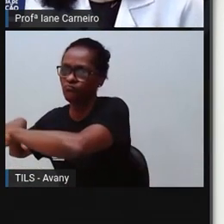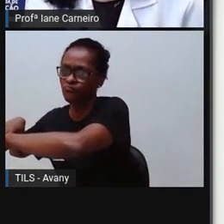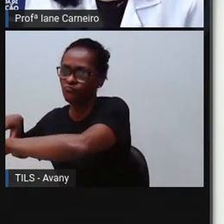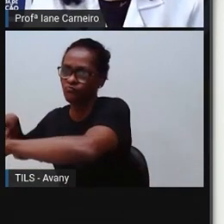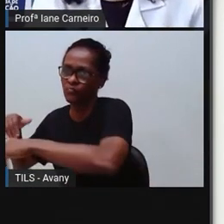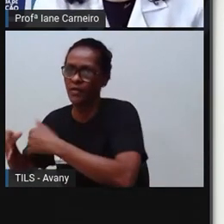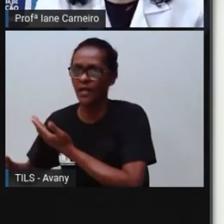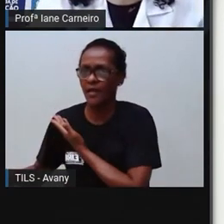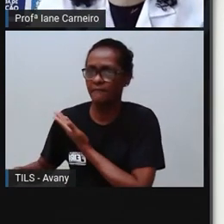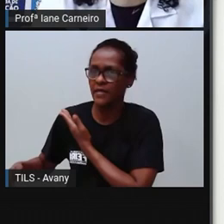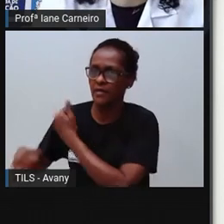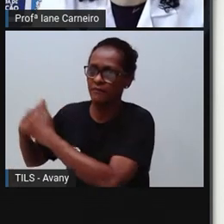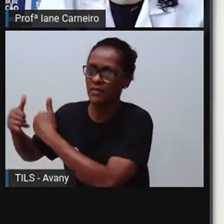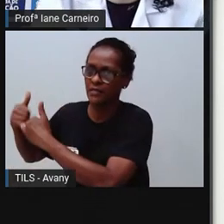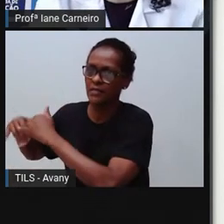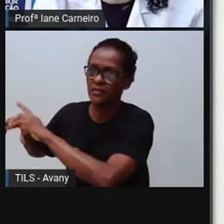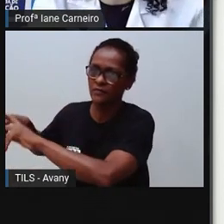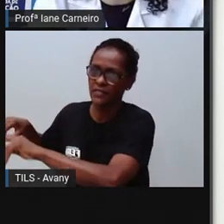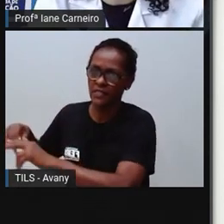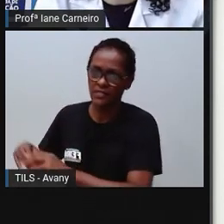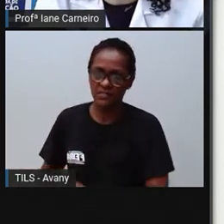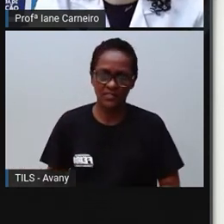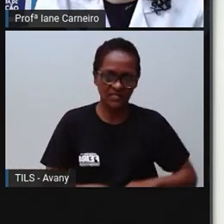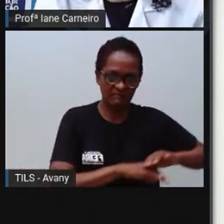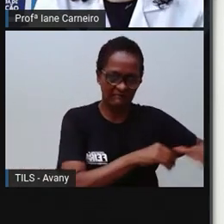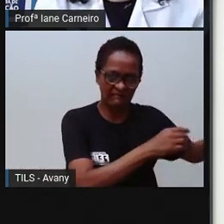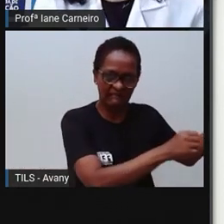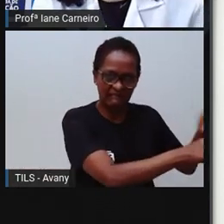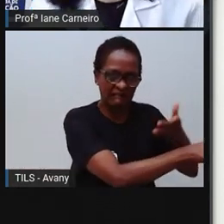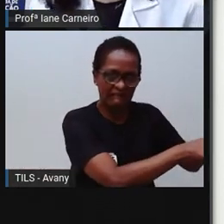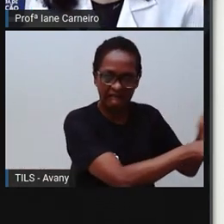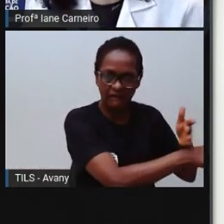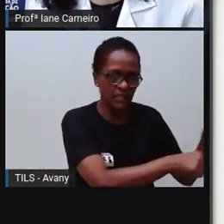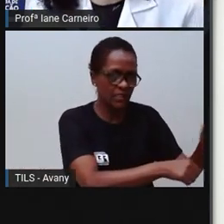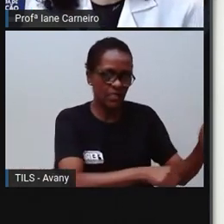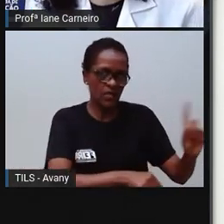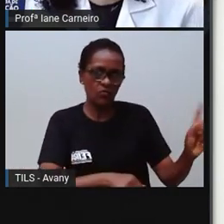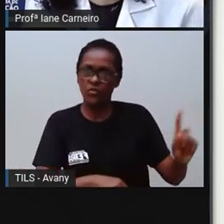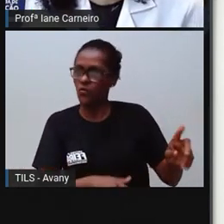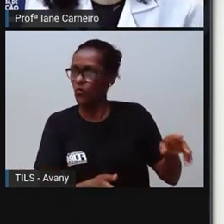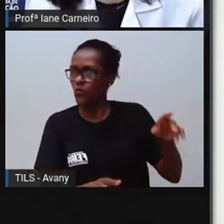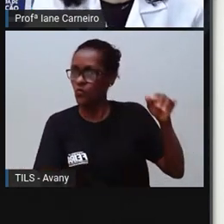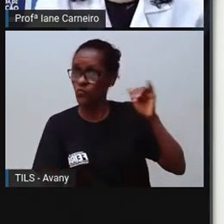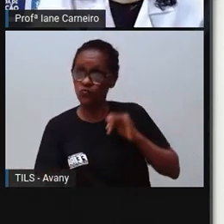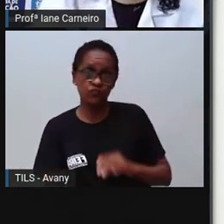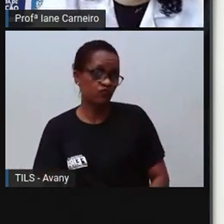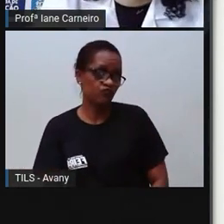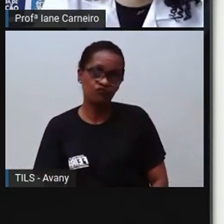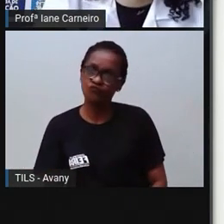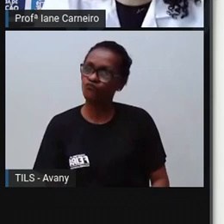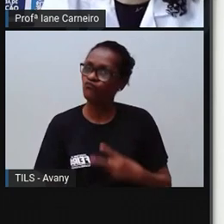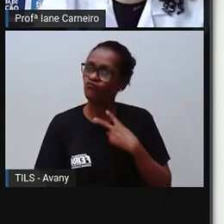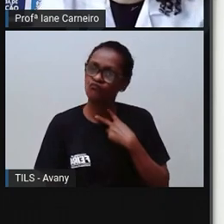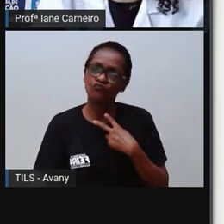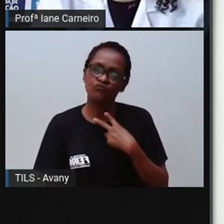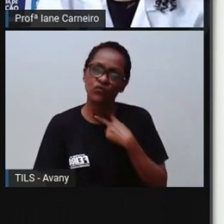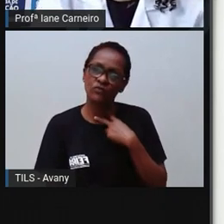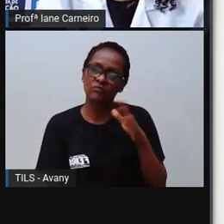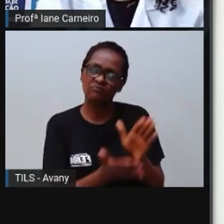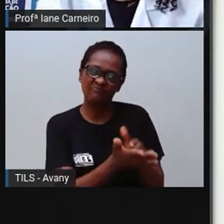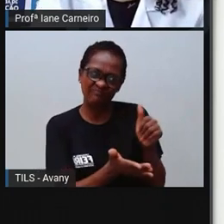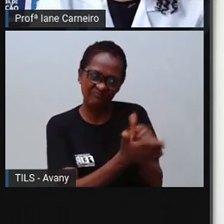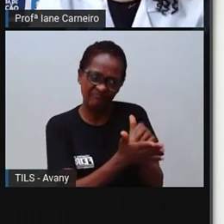para brincar, ou um adulto que possa te ajudar. Eu podia perguntar à minha mãe. Eu vou falar com o meu professor.